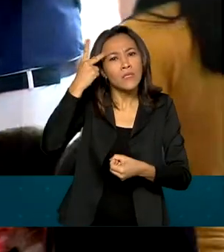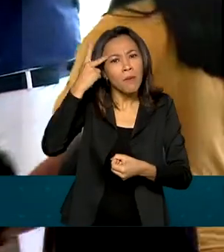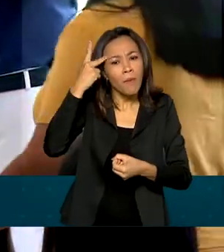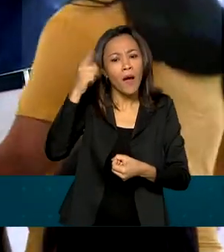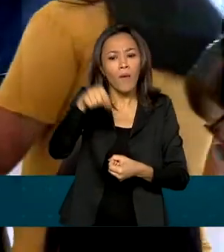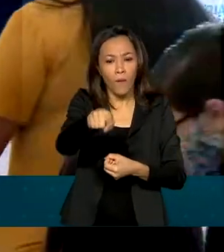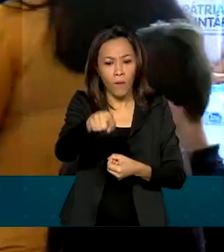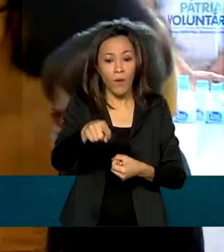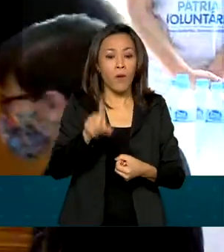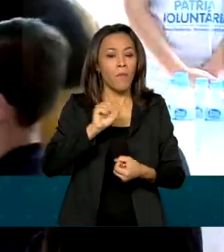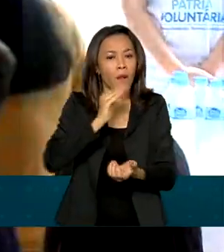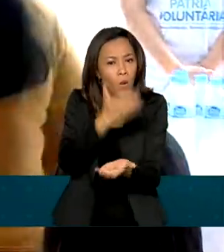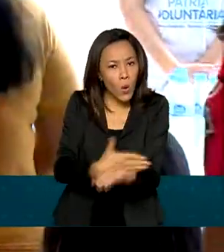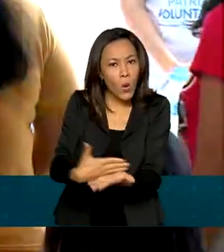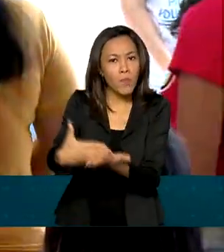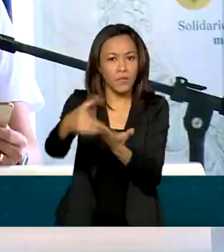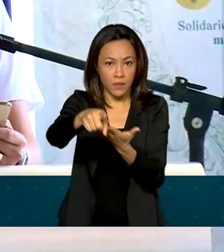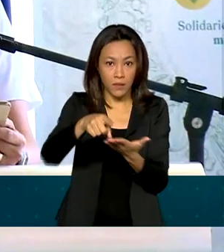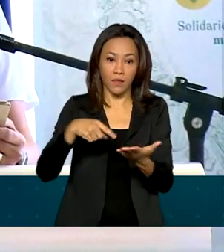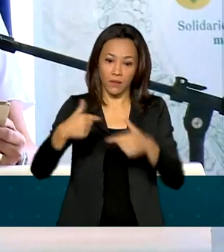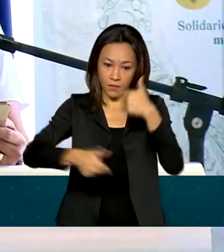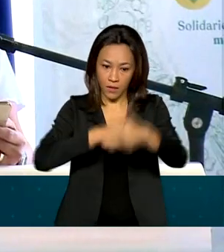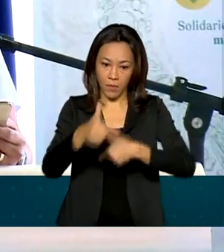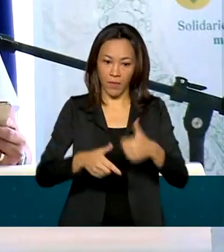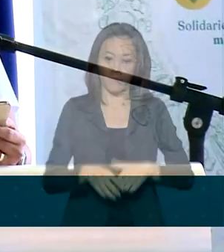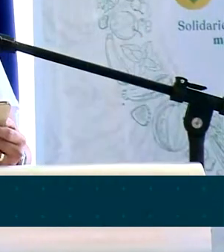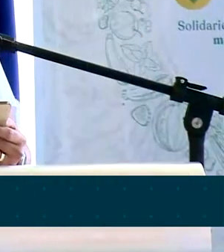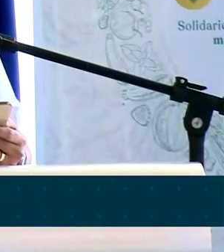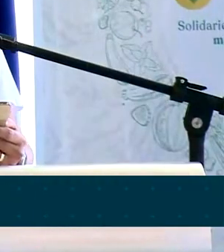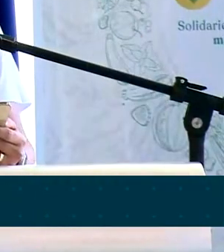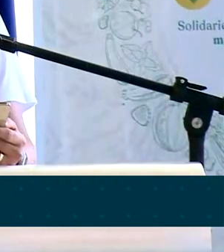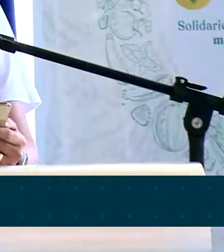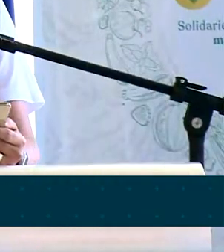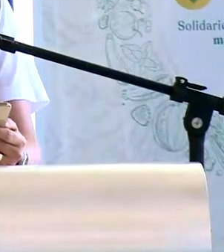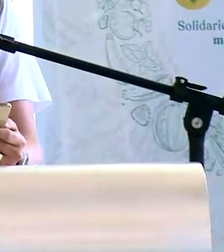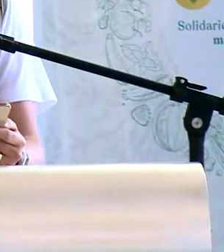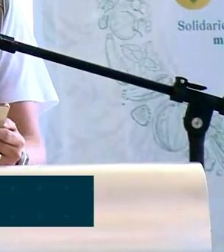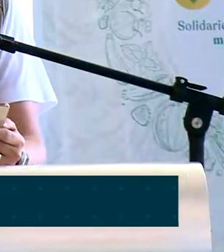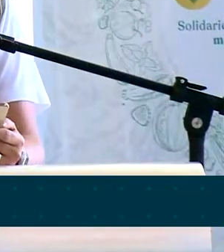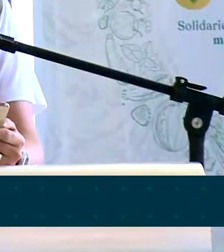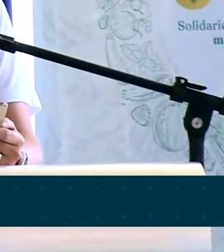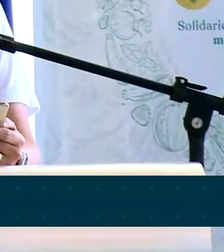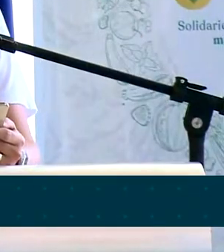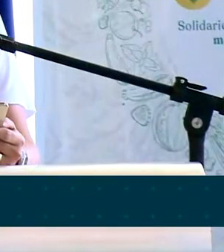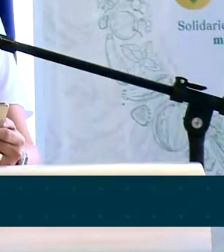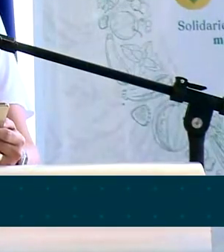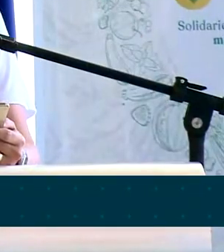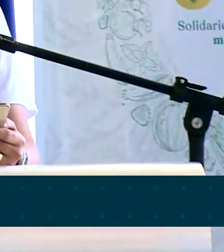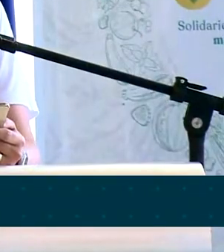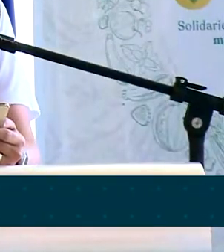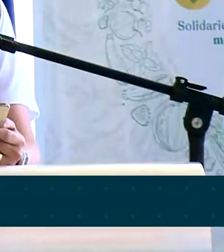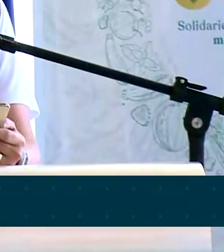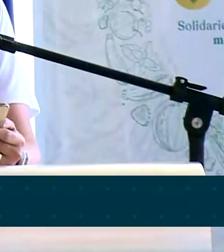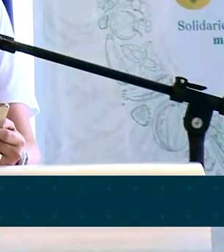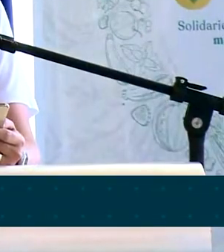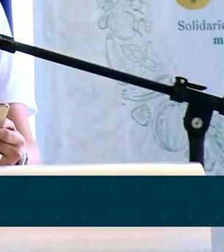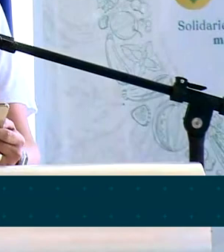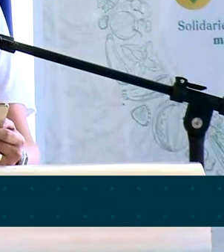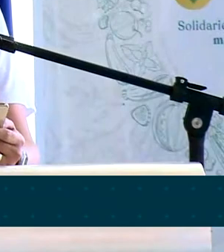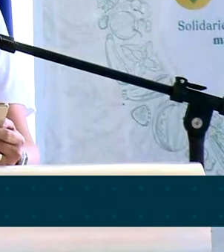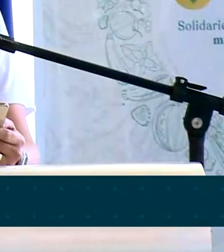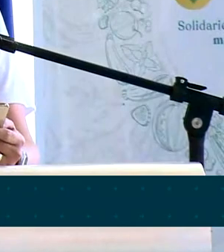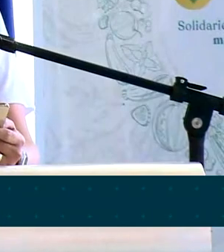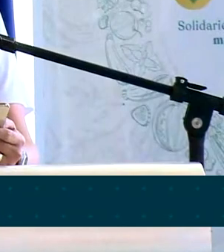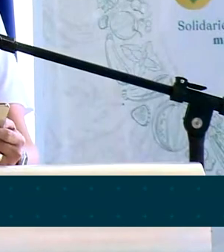William, para dar início ao movimento. A tristeza desse município é também a de muitas outras cidades de